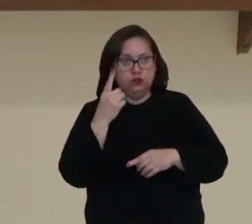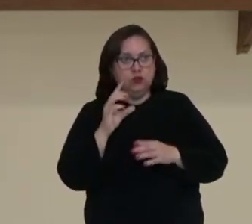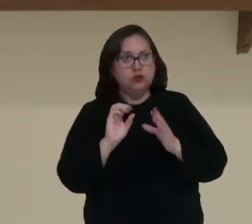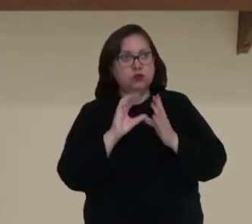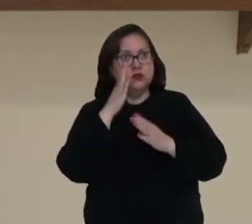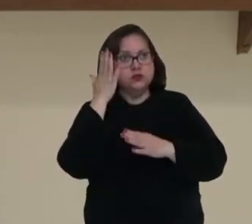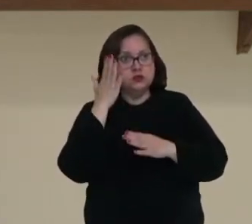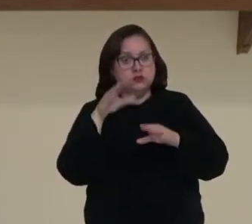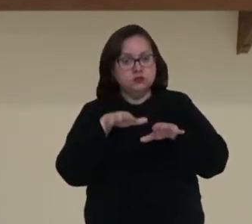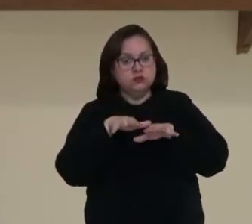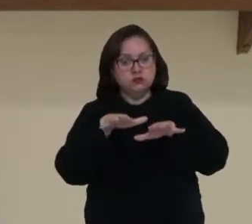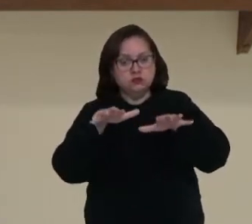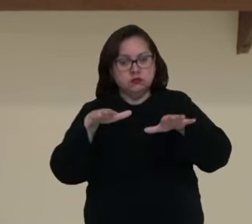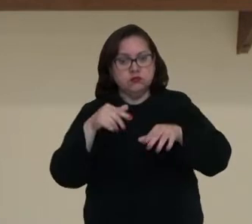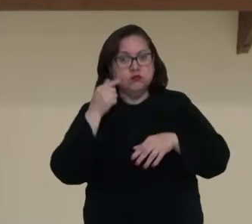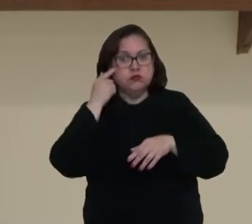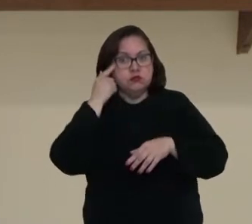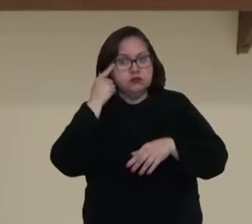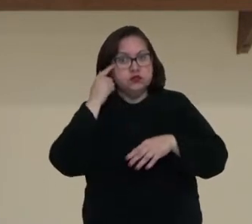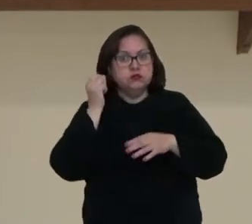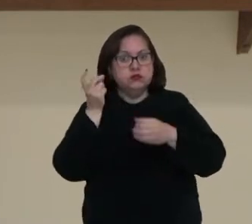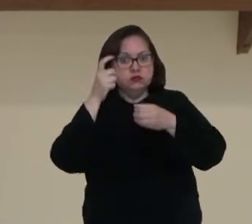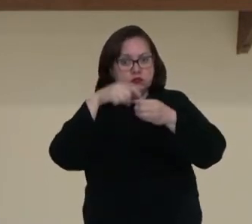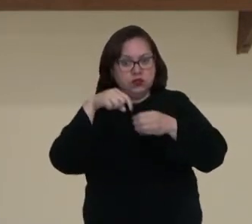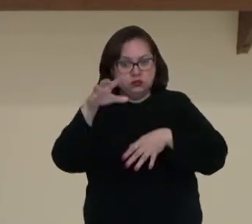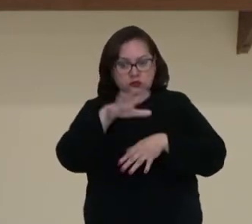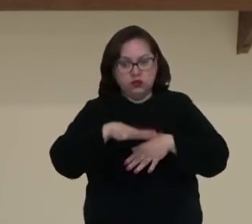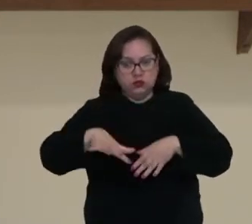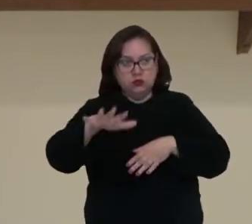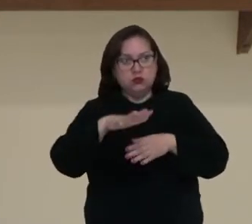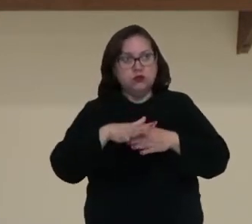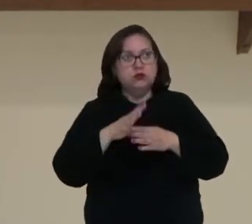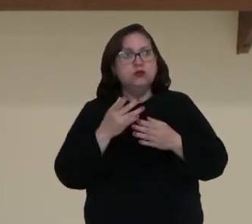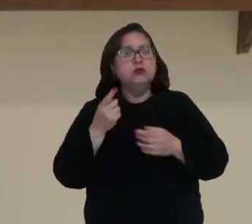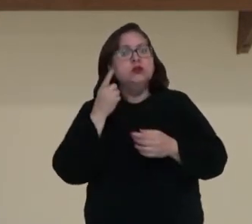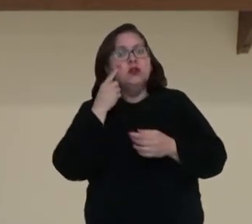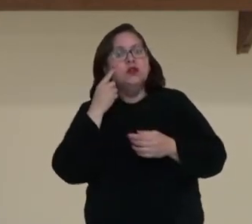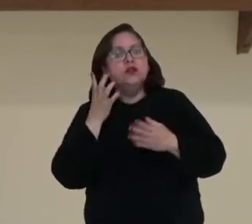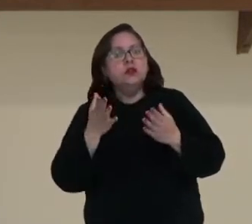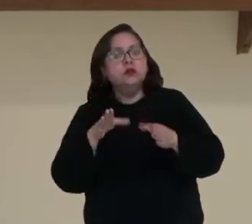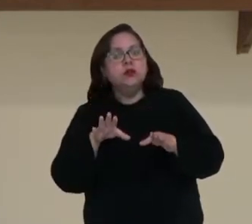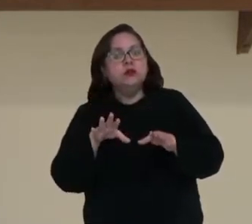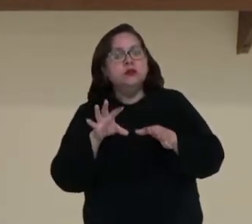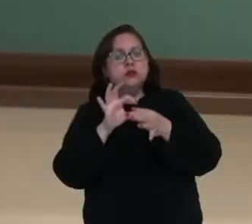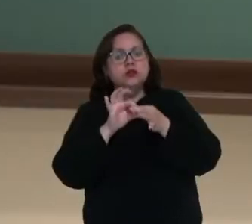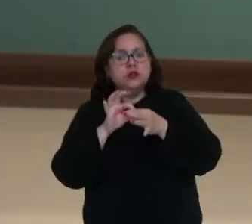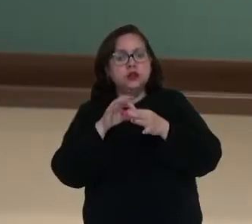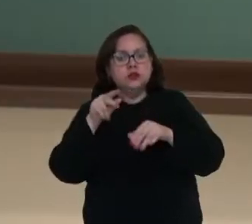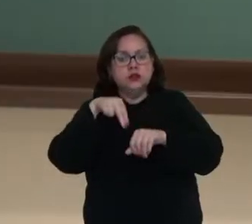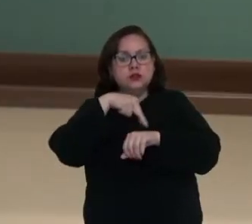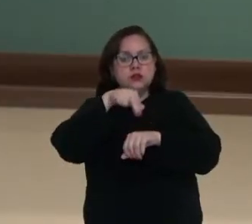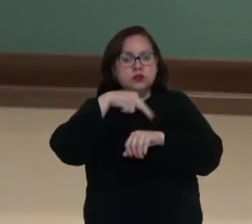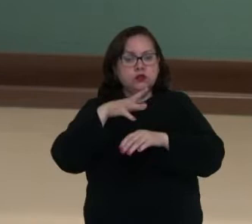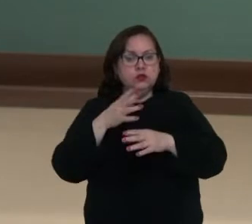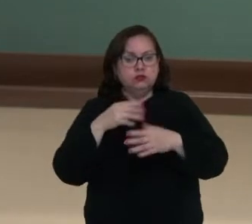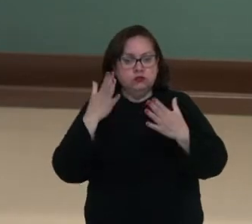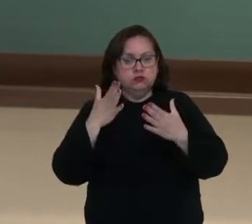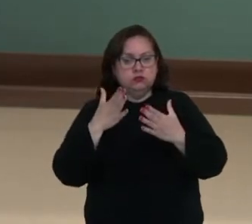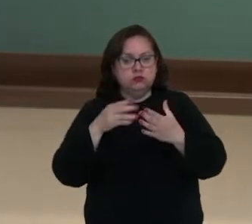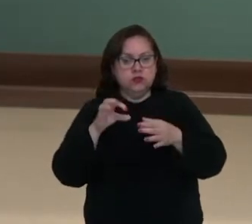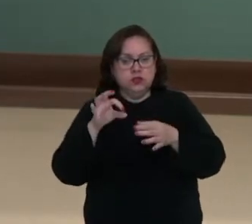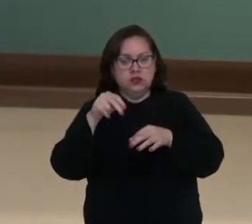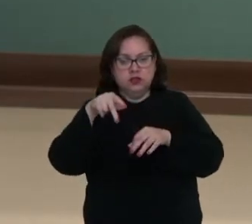ocorrer esse expansionismo japonês dentro desse território, e nós vamos ver que a Liga das Nações, que era uma